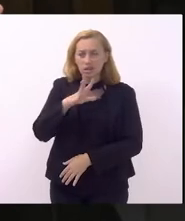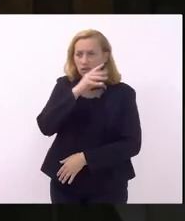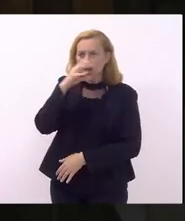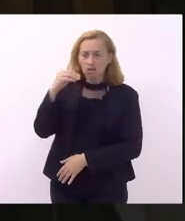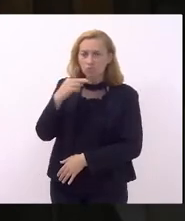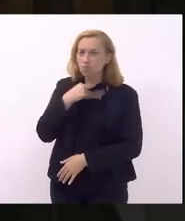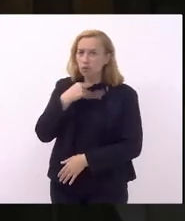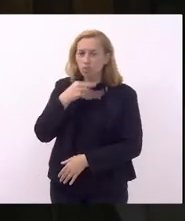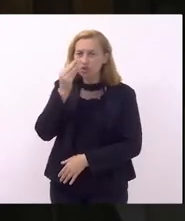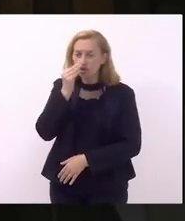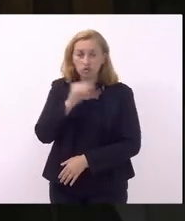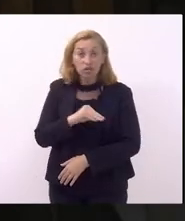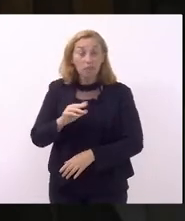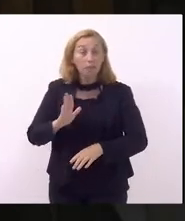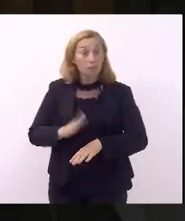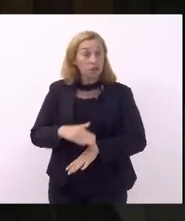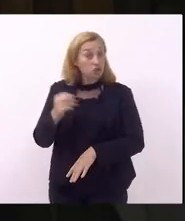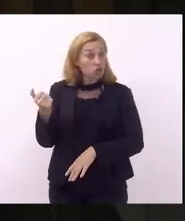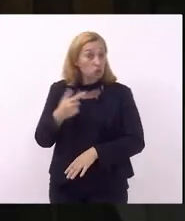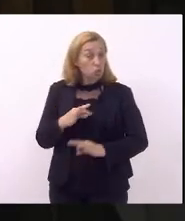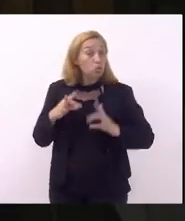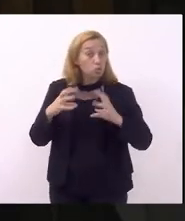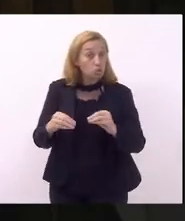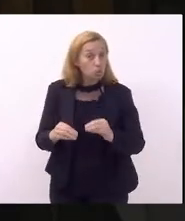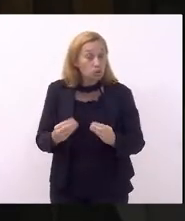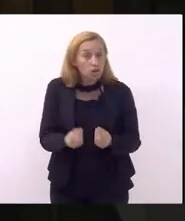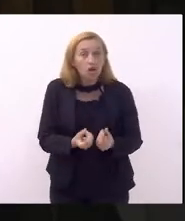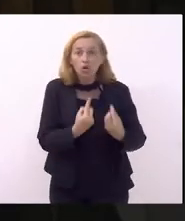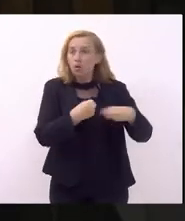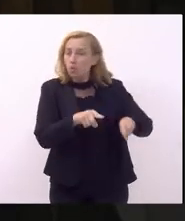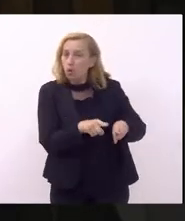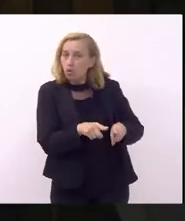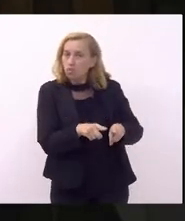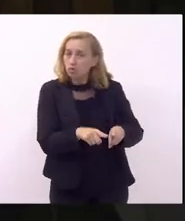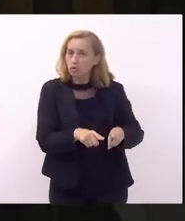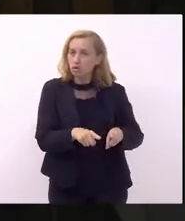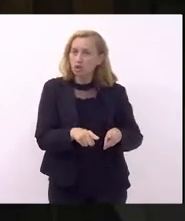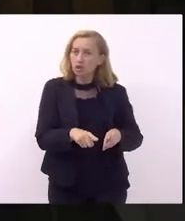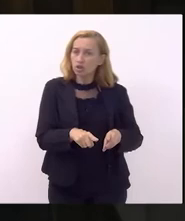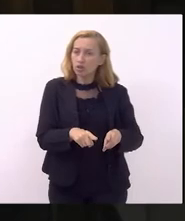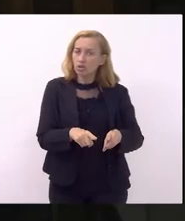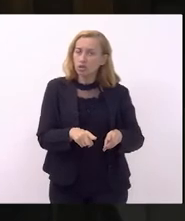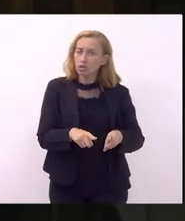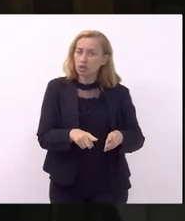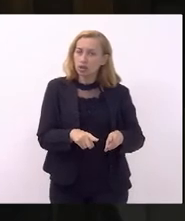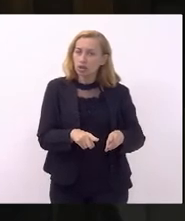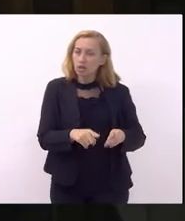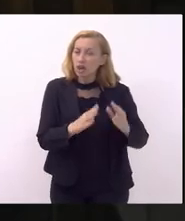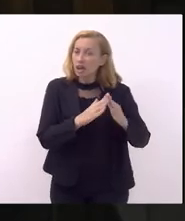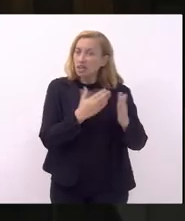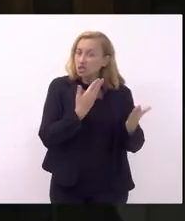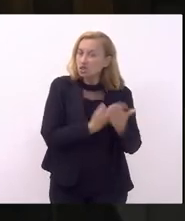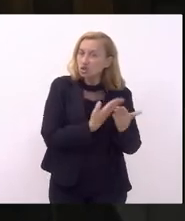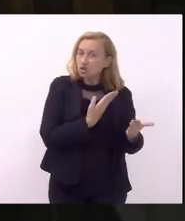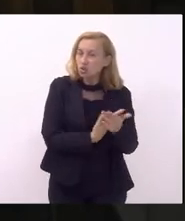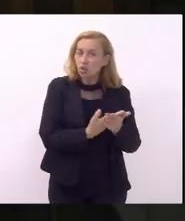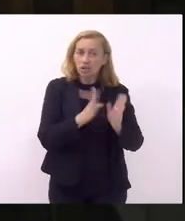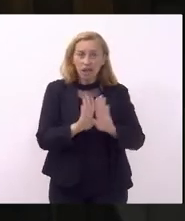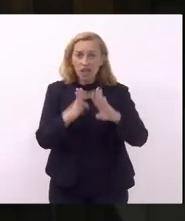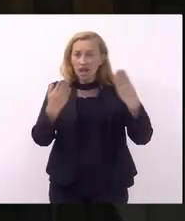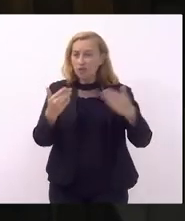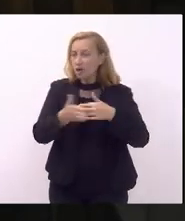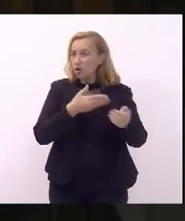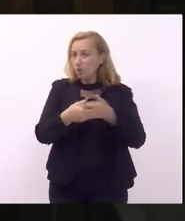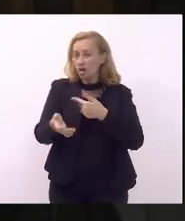mais que isso isso fere o caráter universal das nossas escolas que tem que estar abertas para qualquer